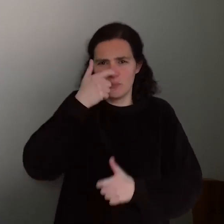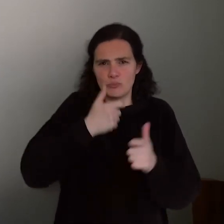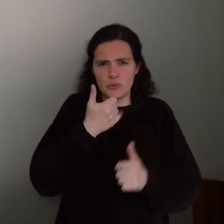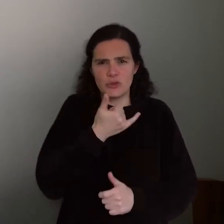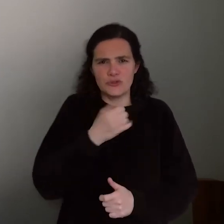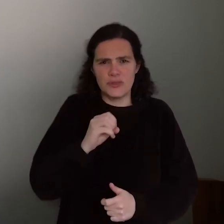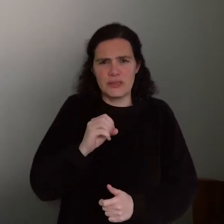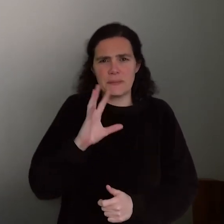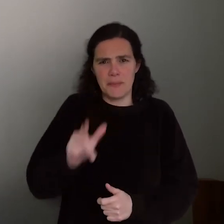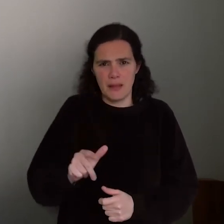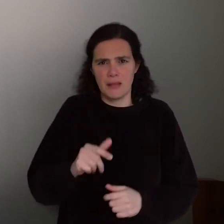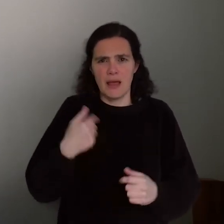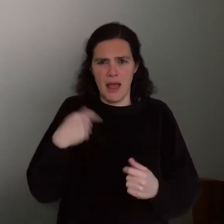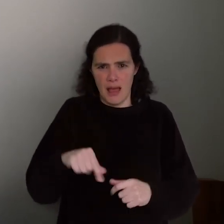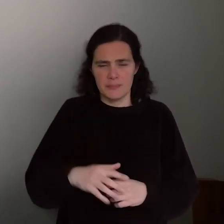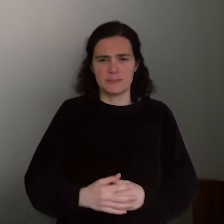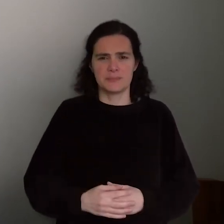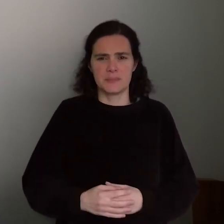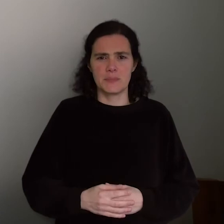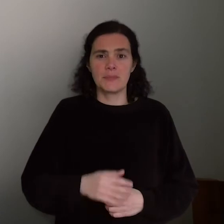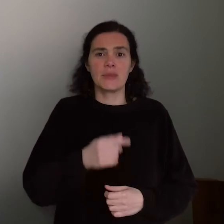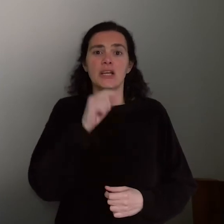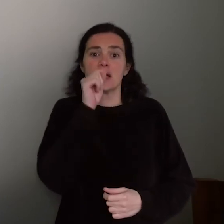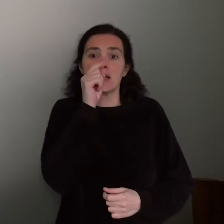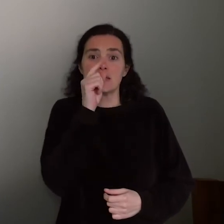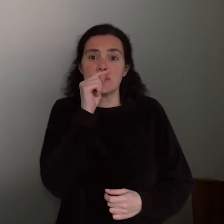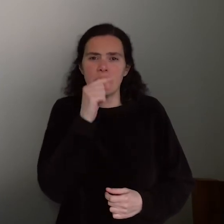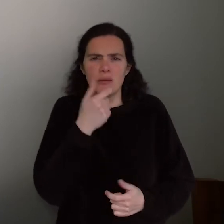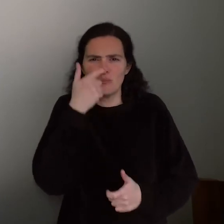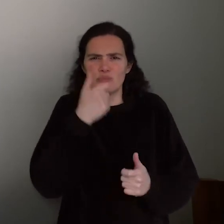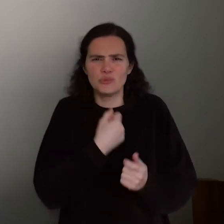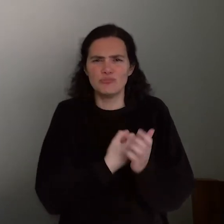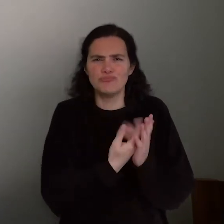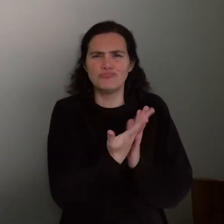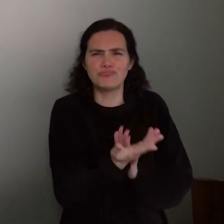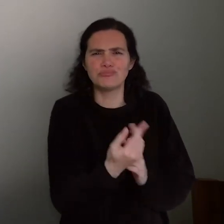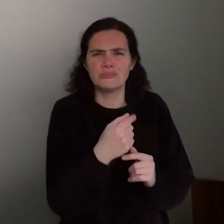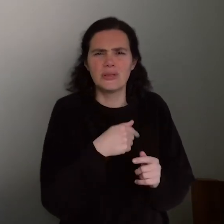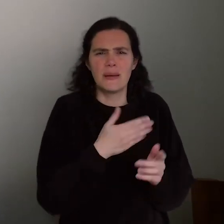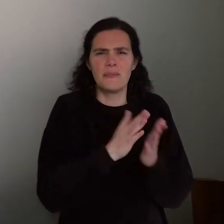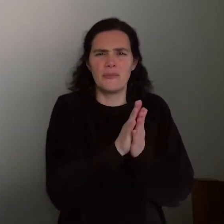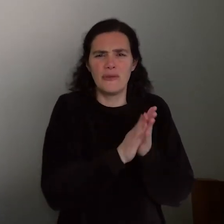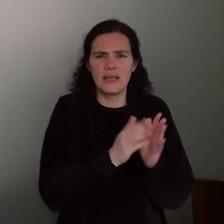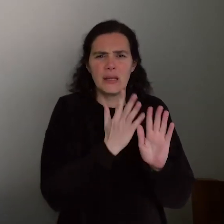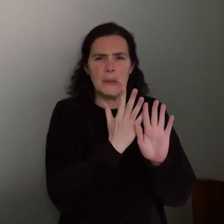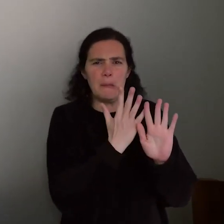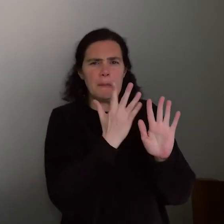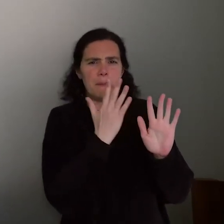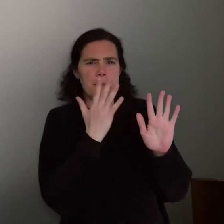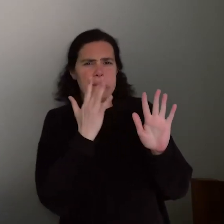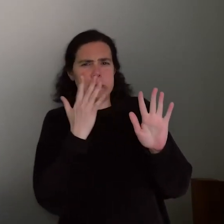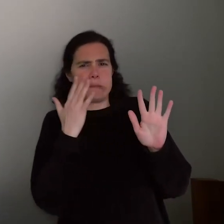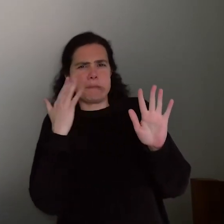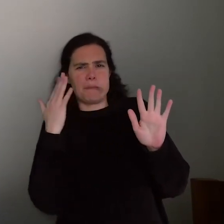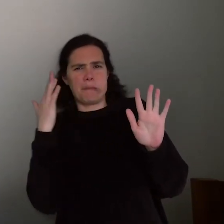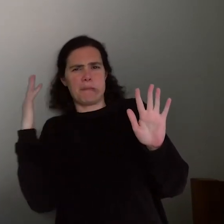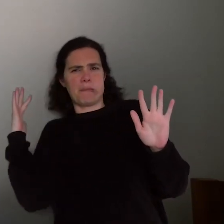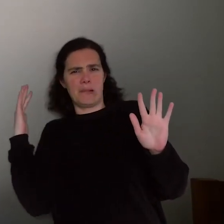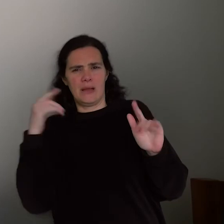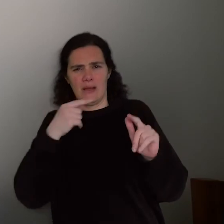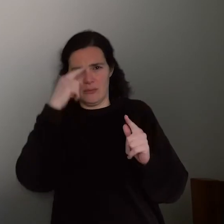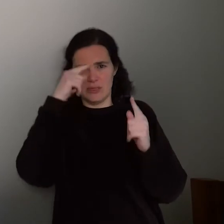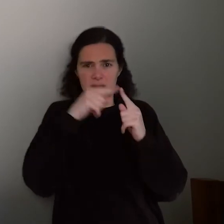pessoas. Uma casa de banho serve centenas de pessoas. Existem filas infindáveis para comida